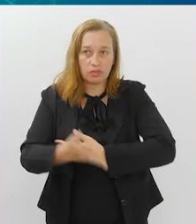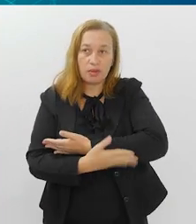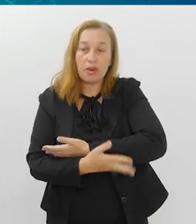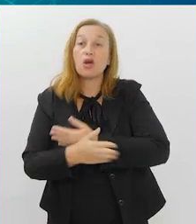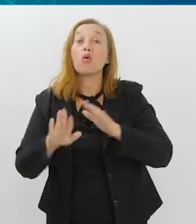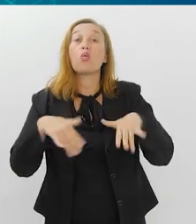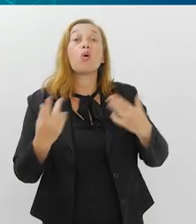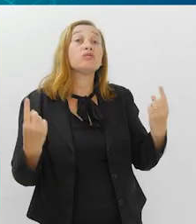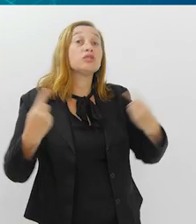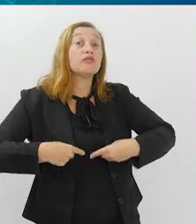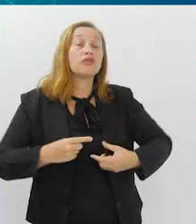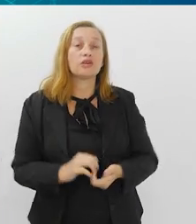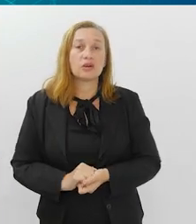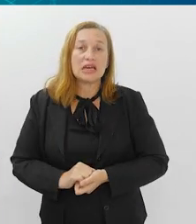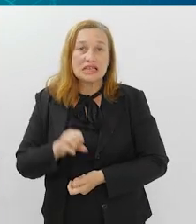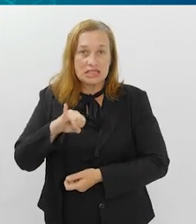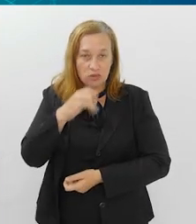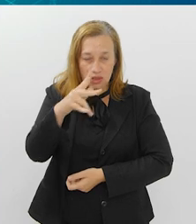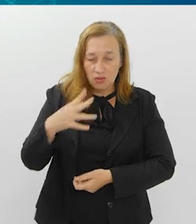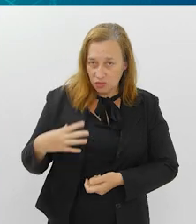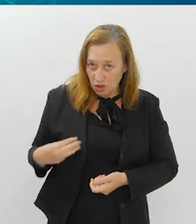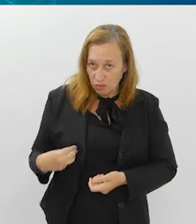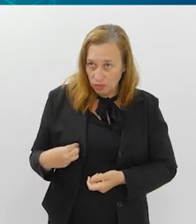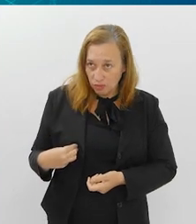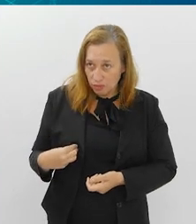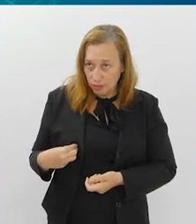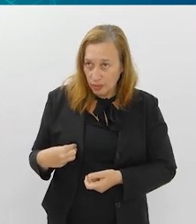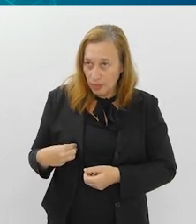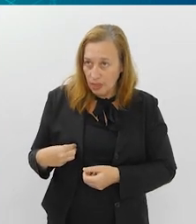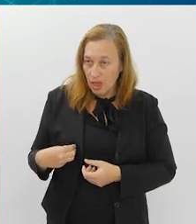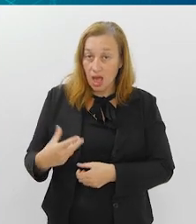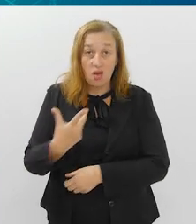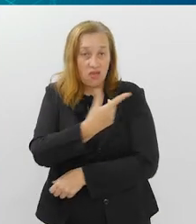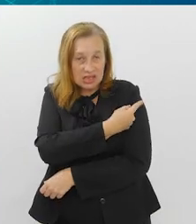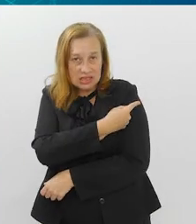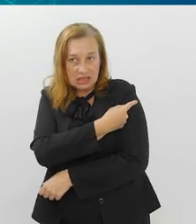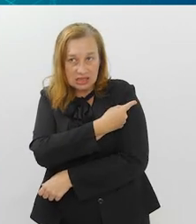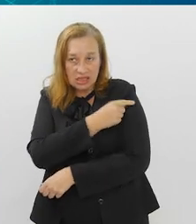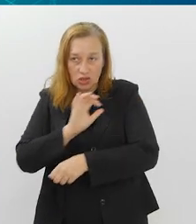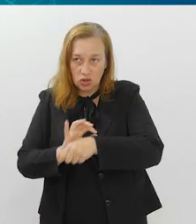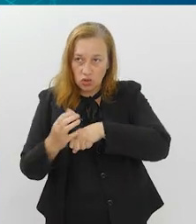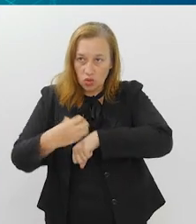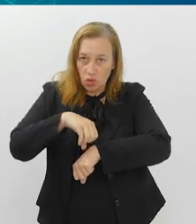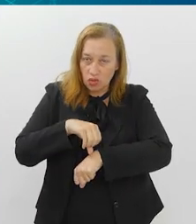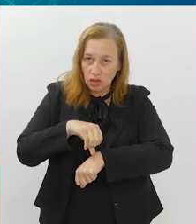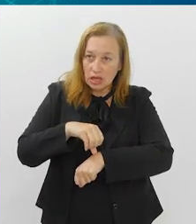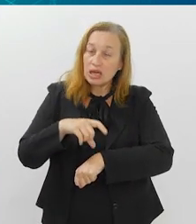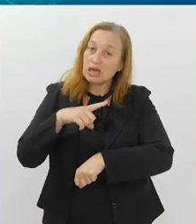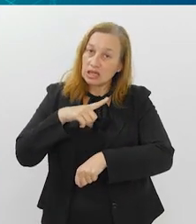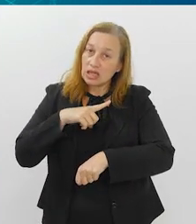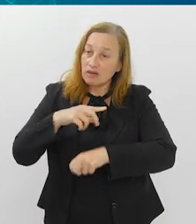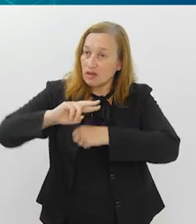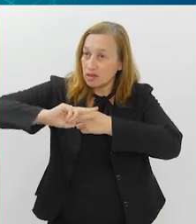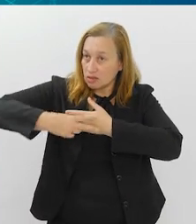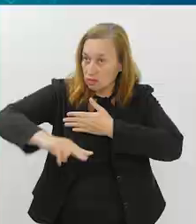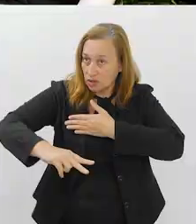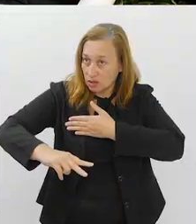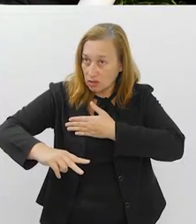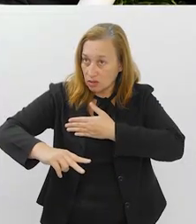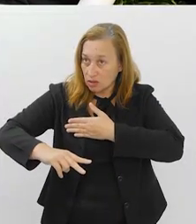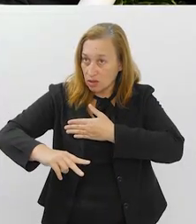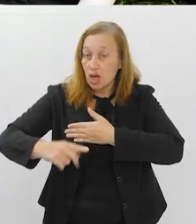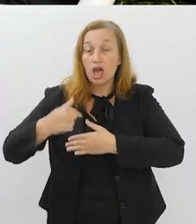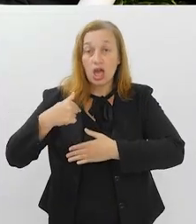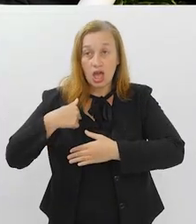o desafio qual era? Se o seu filho tomou vacina de Covid e teve um evento adverso em Campos,